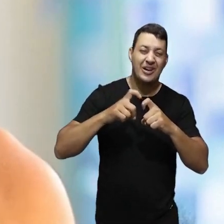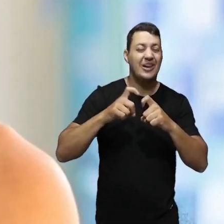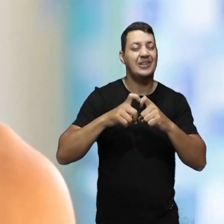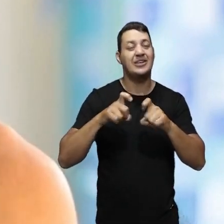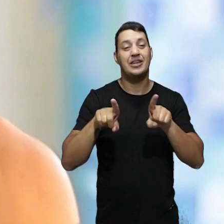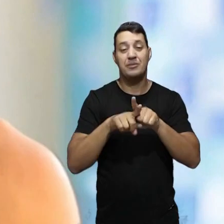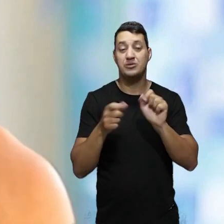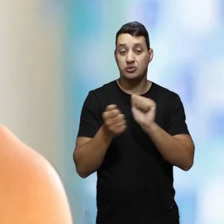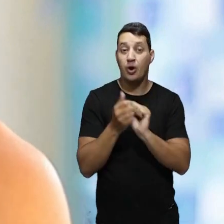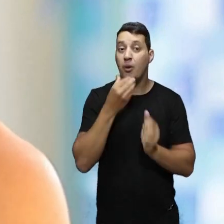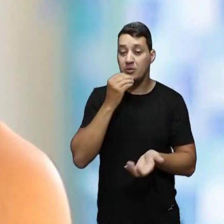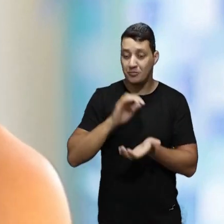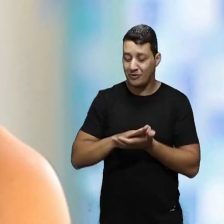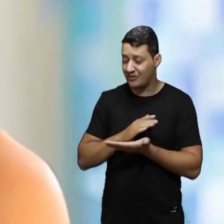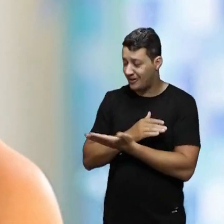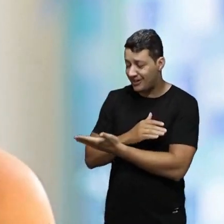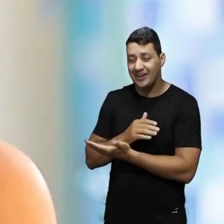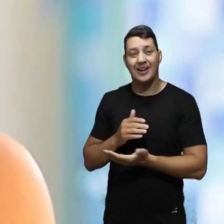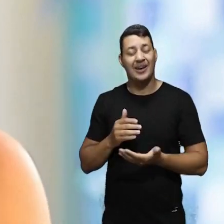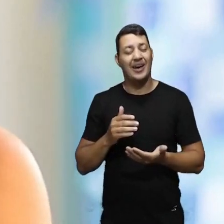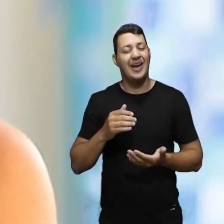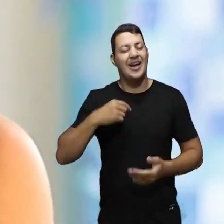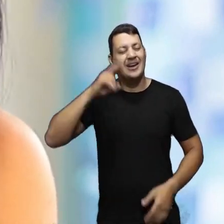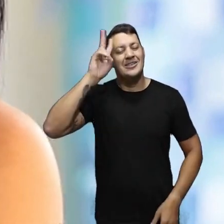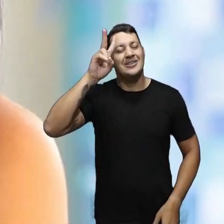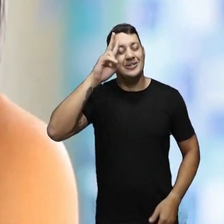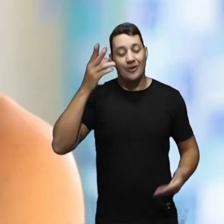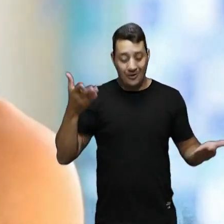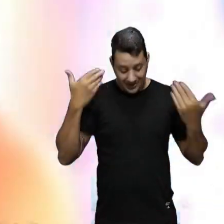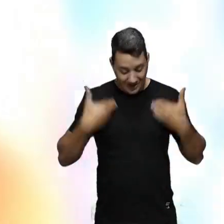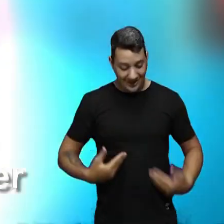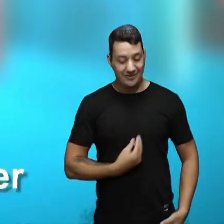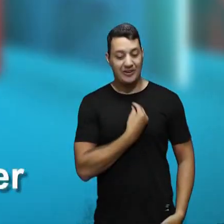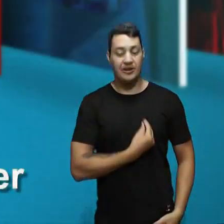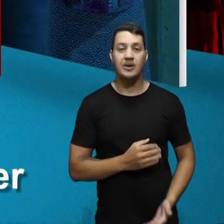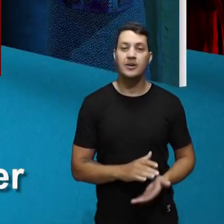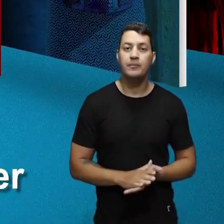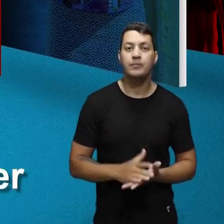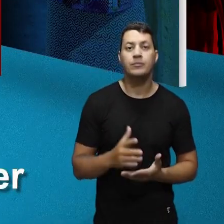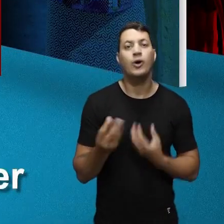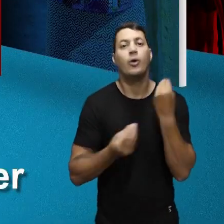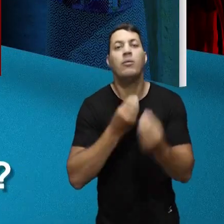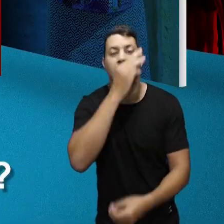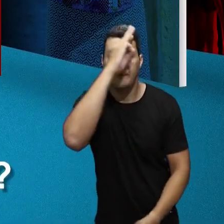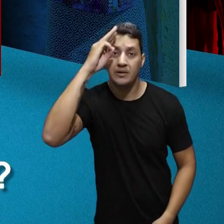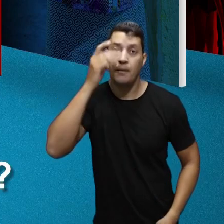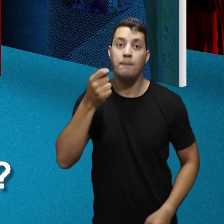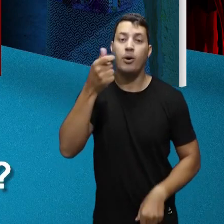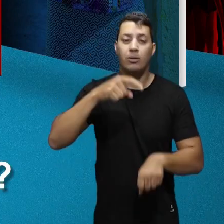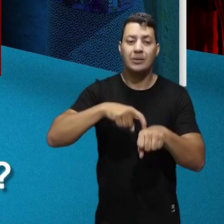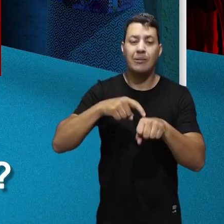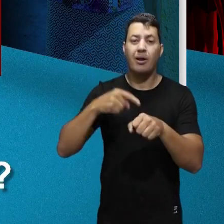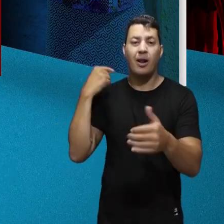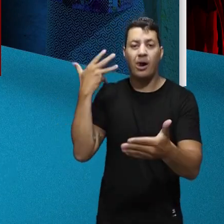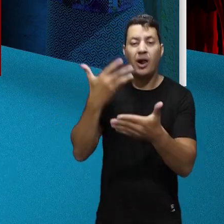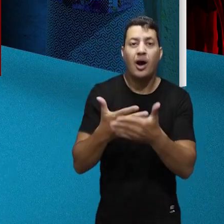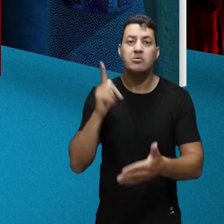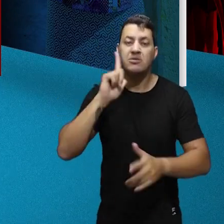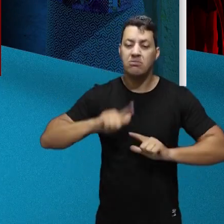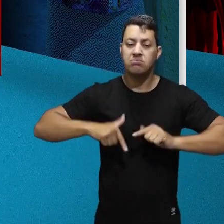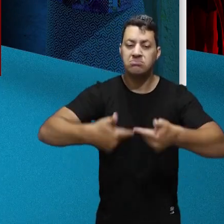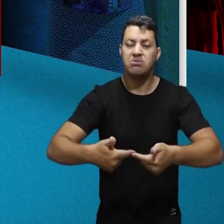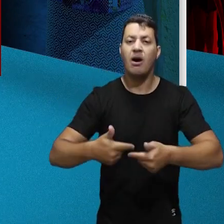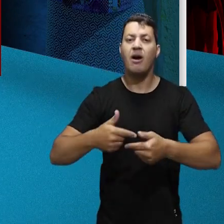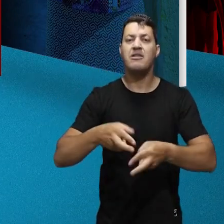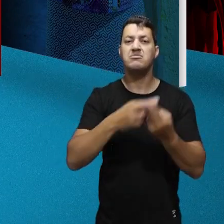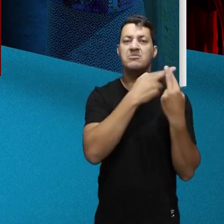todos os profissionais que estavam do meu lado ali, em redor ali, me trouxeram de volta. Como o Vaguinho conseguiu fazer tudo isso em tão pouco tempo? Com